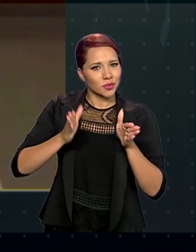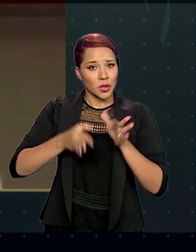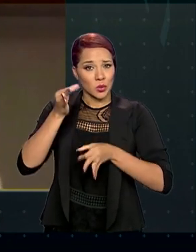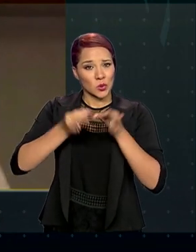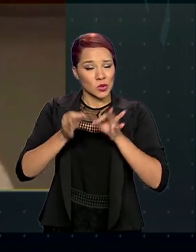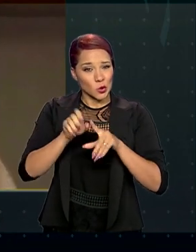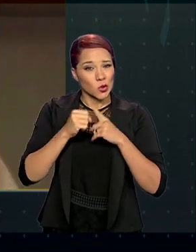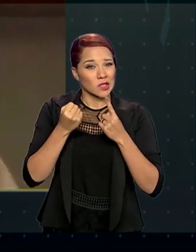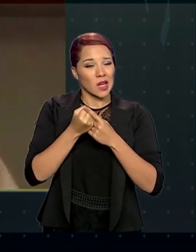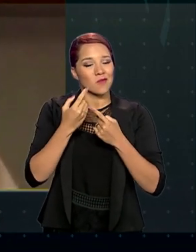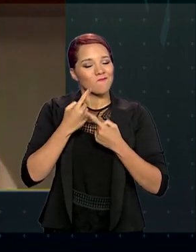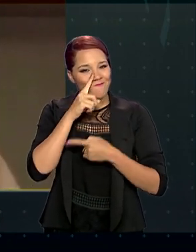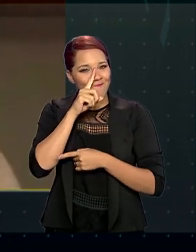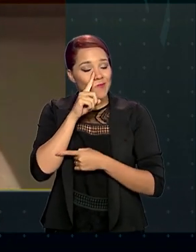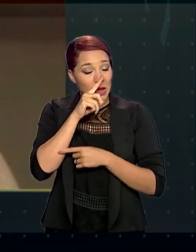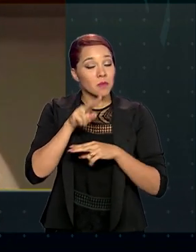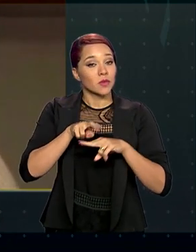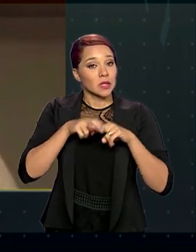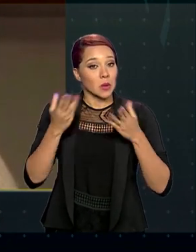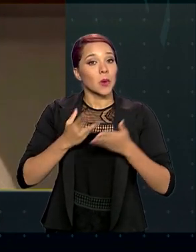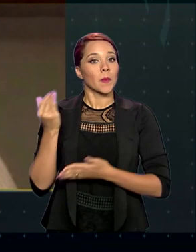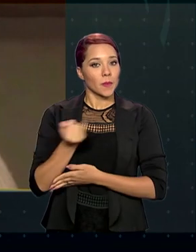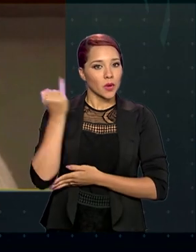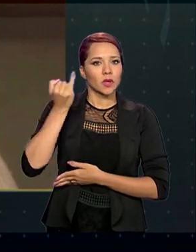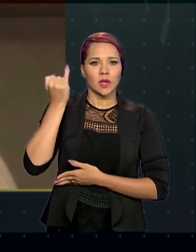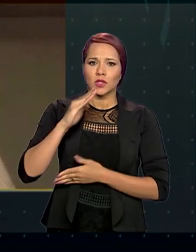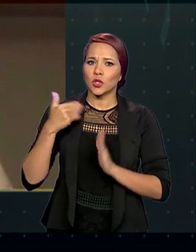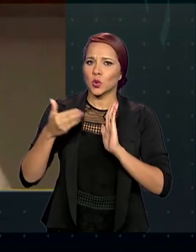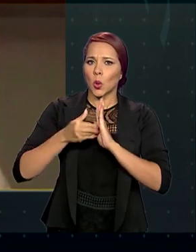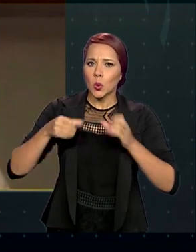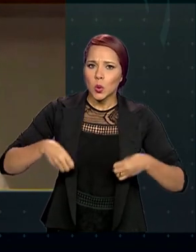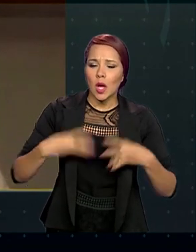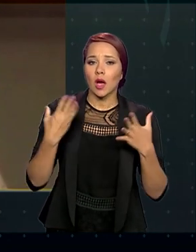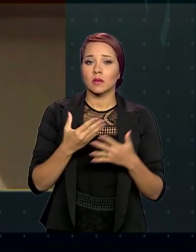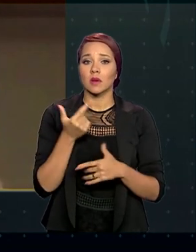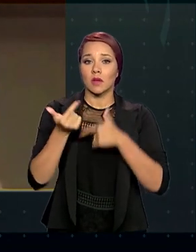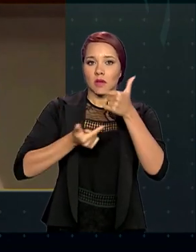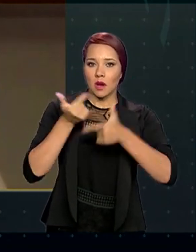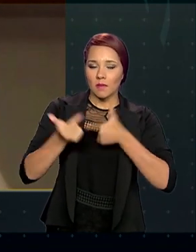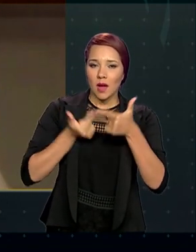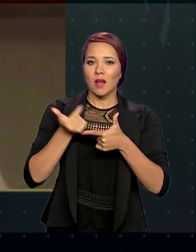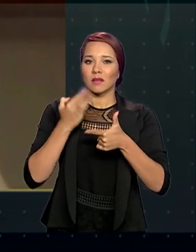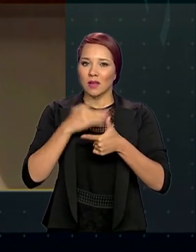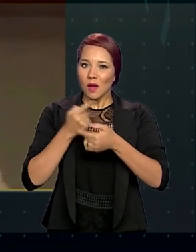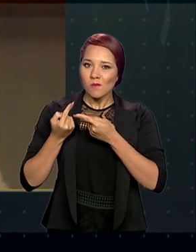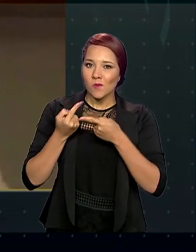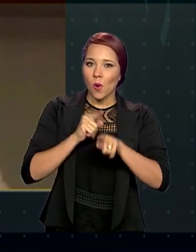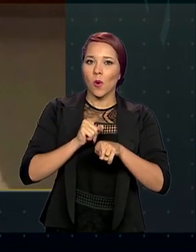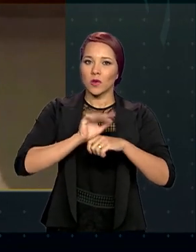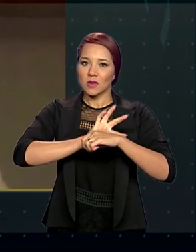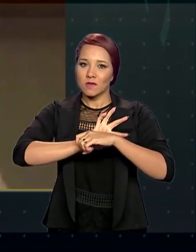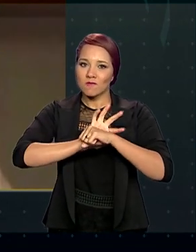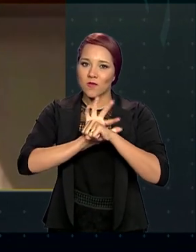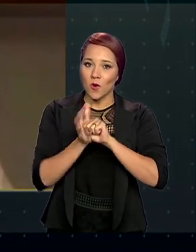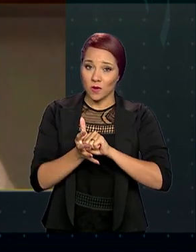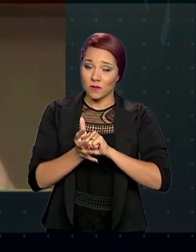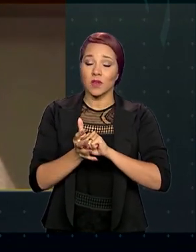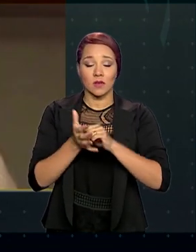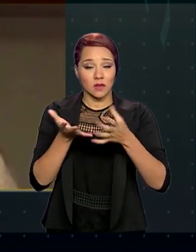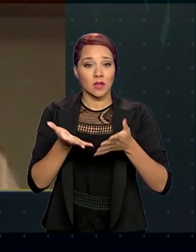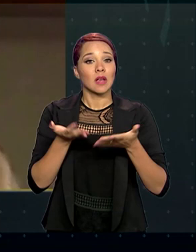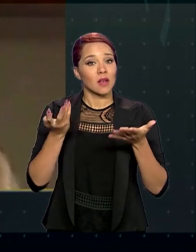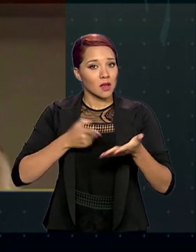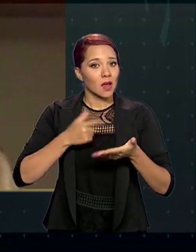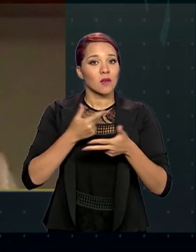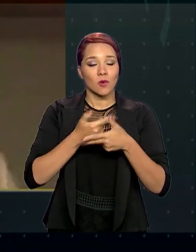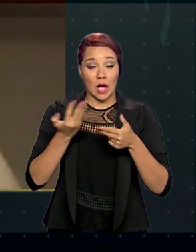em risco. Por isso que é muito importante que as despesas, as ações para combater o efeito do coronavírus, que é